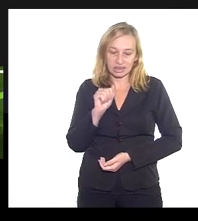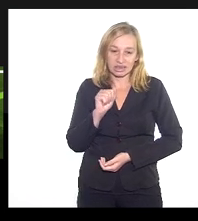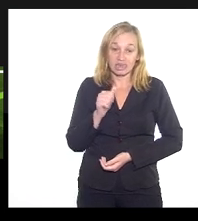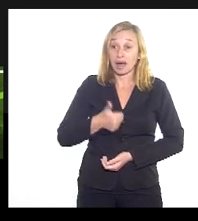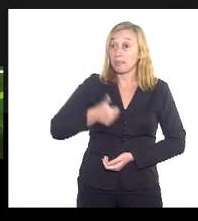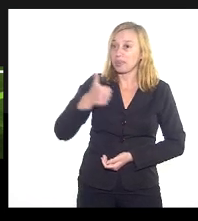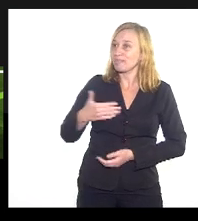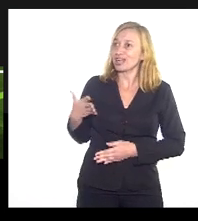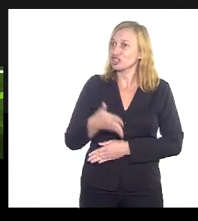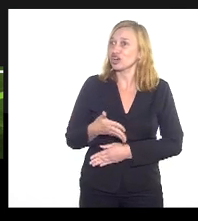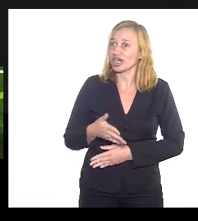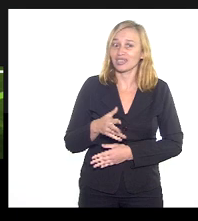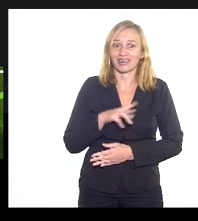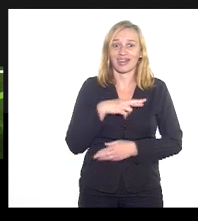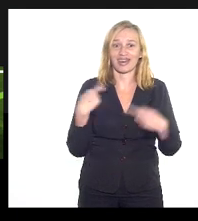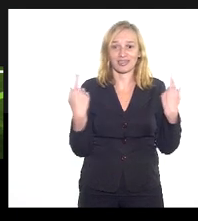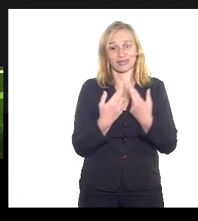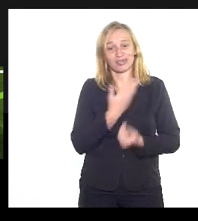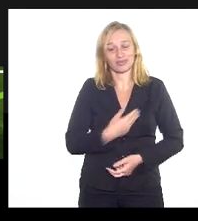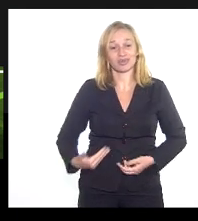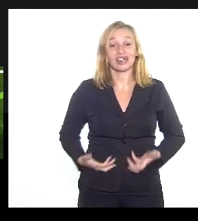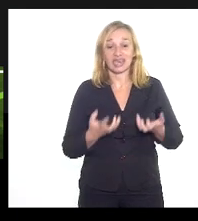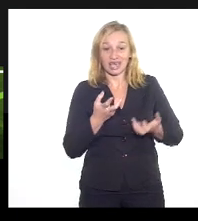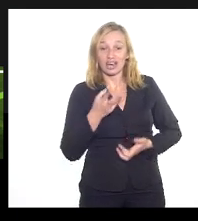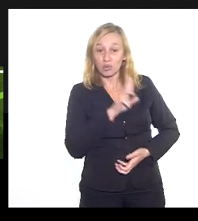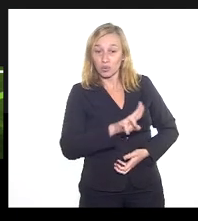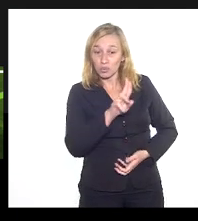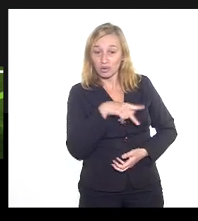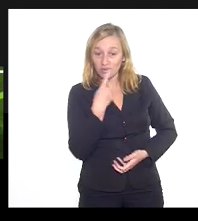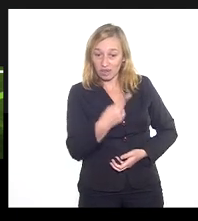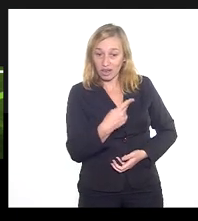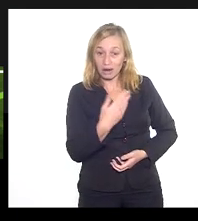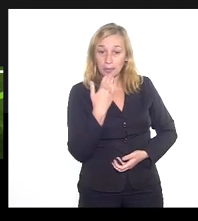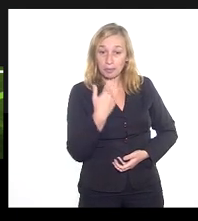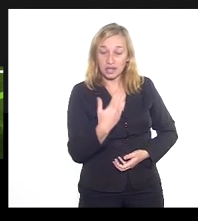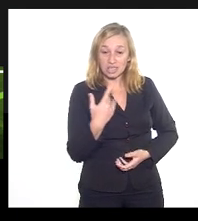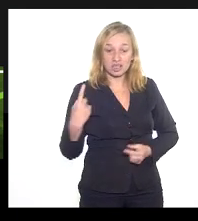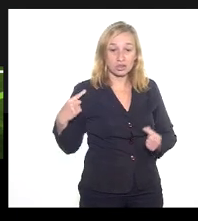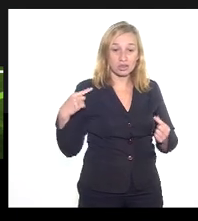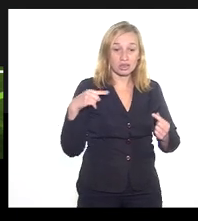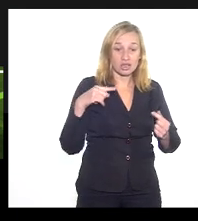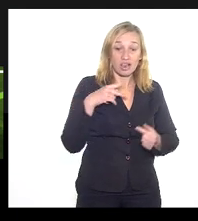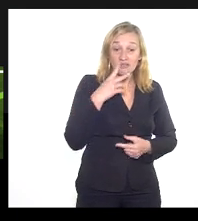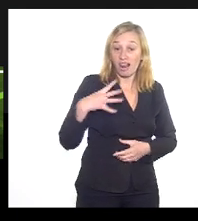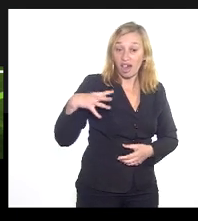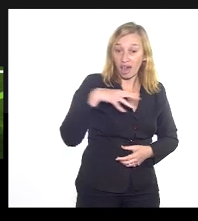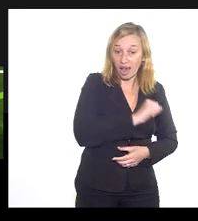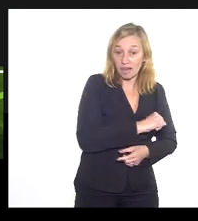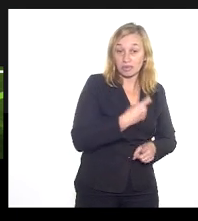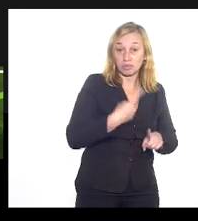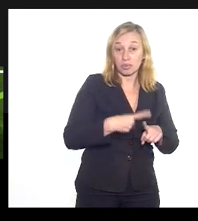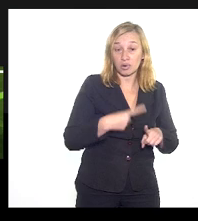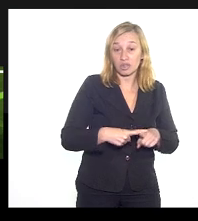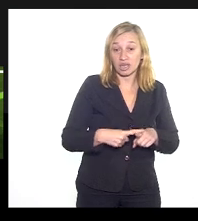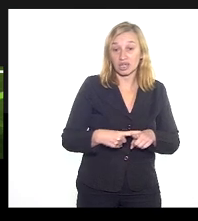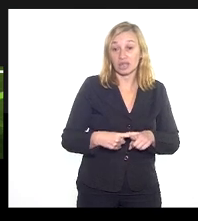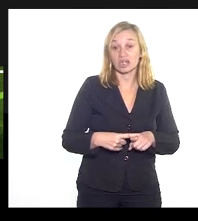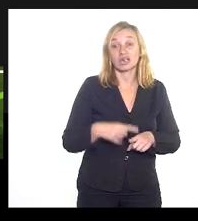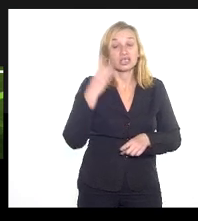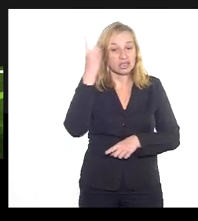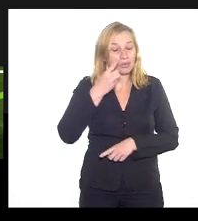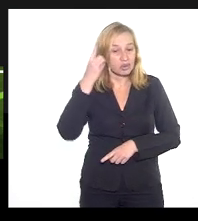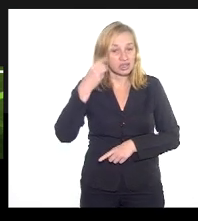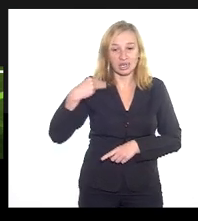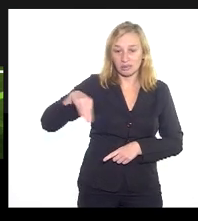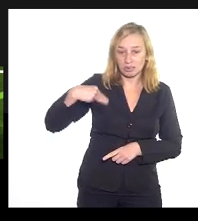na nossa audiência, se deseja fazer uso da palavra, pedindo apenas objetividade, porque também estão conosco o deputado